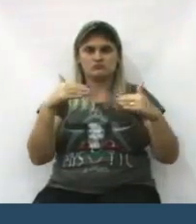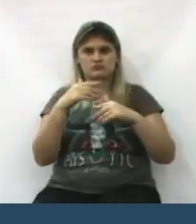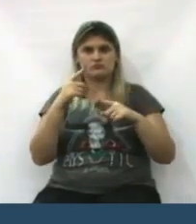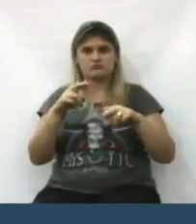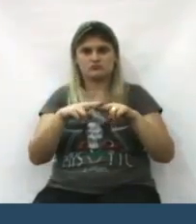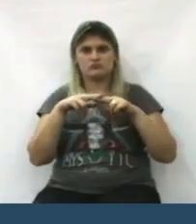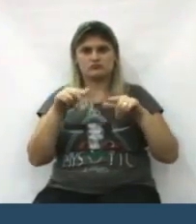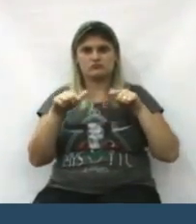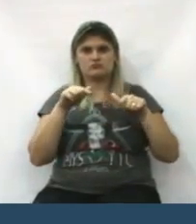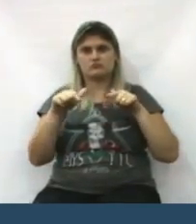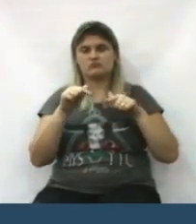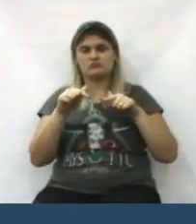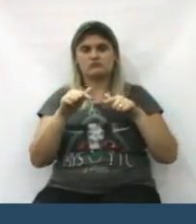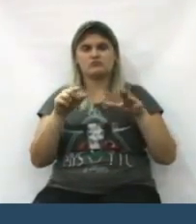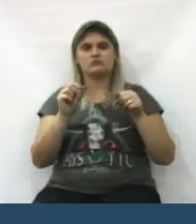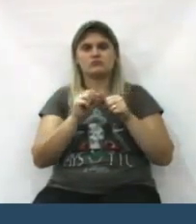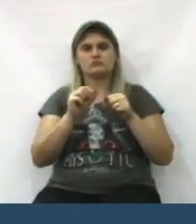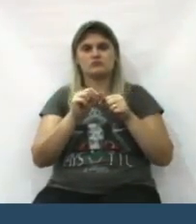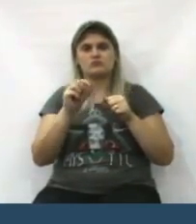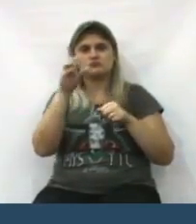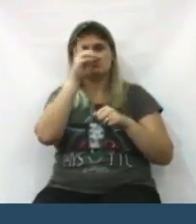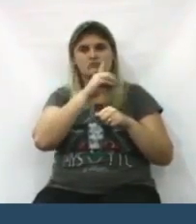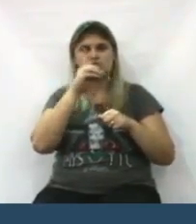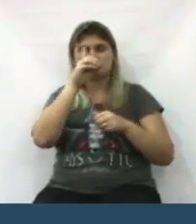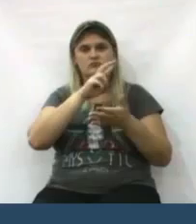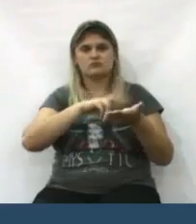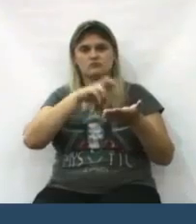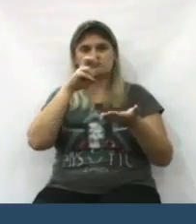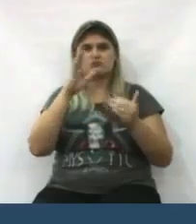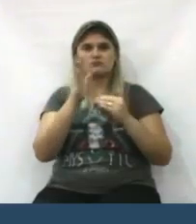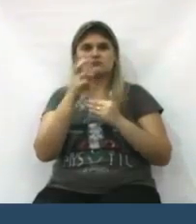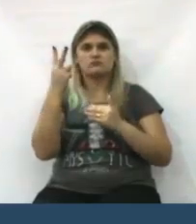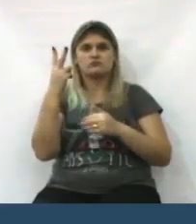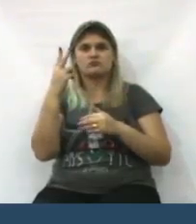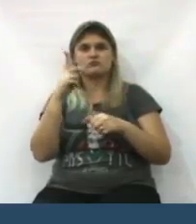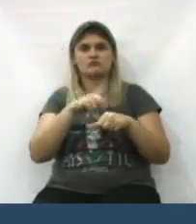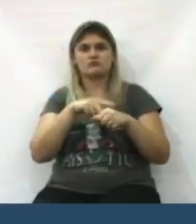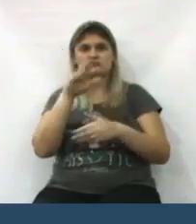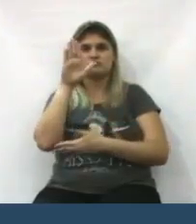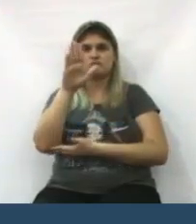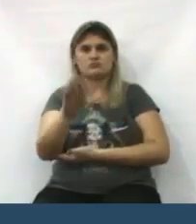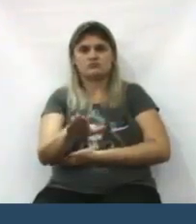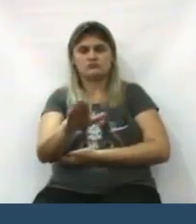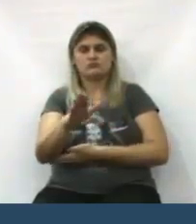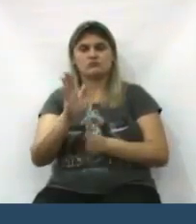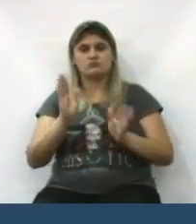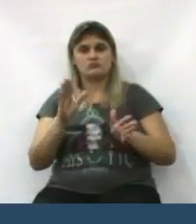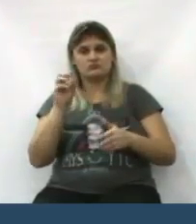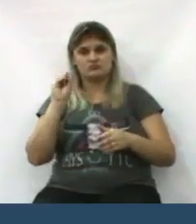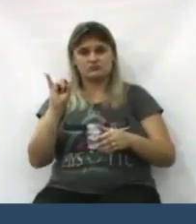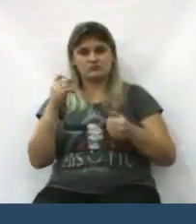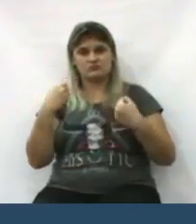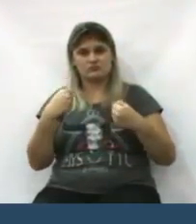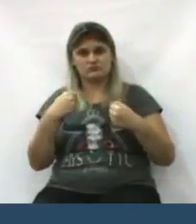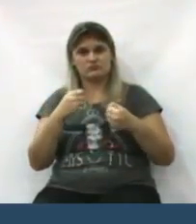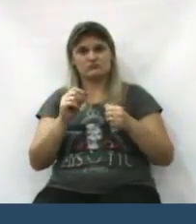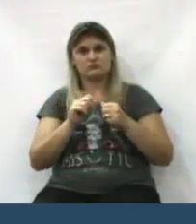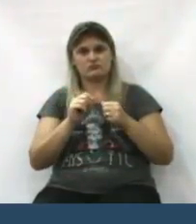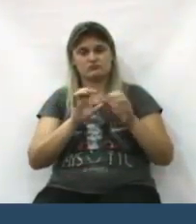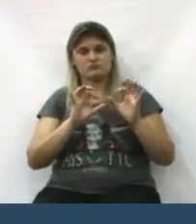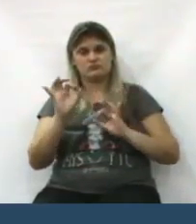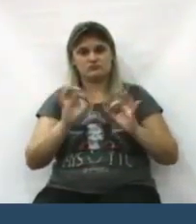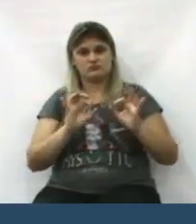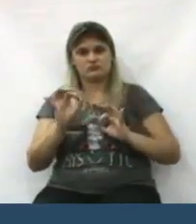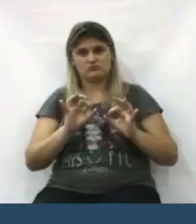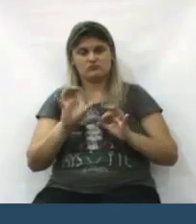trabalho ou outra coisa, e foi feito também domingo de manhã, até por volta de duas horas. Então, a partir de agora, se precisar de alguma coisa, nós estamos tratando dessa forma.